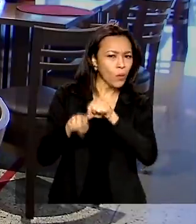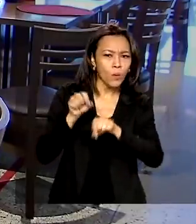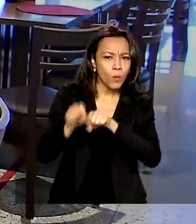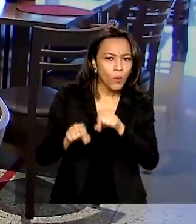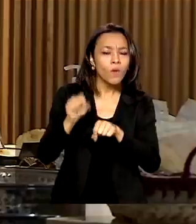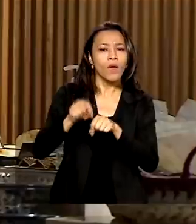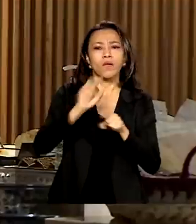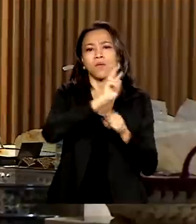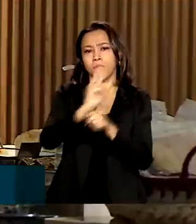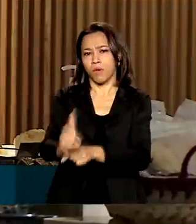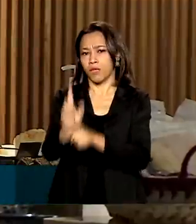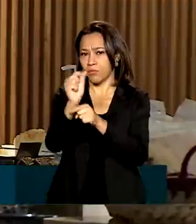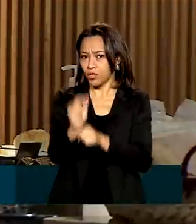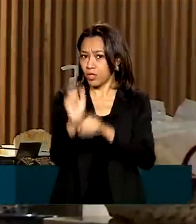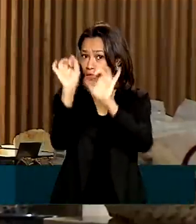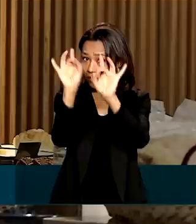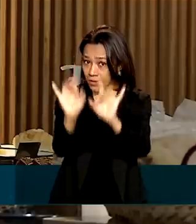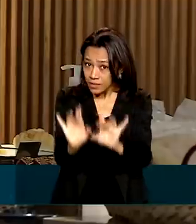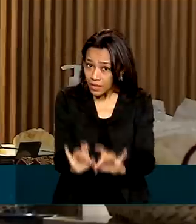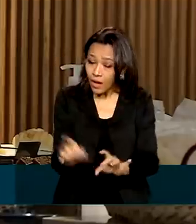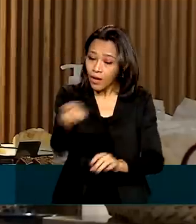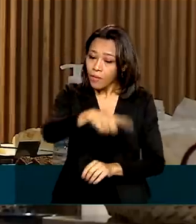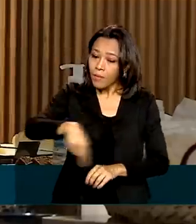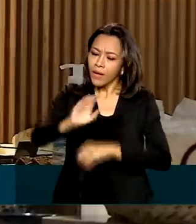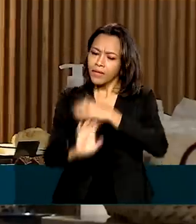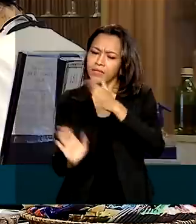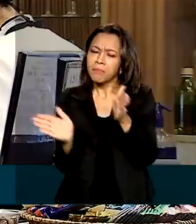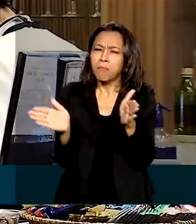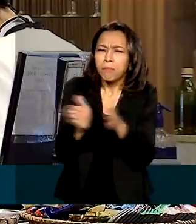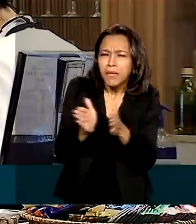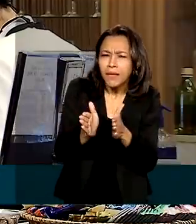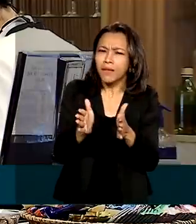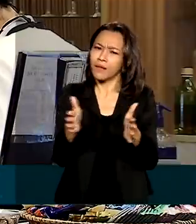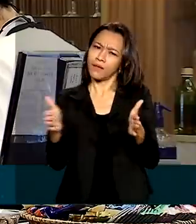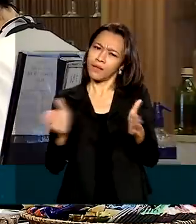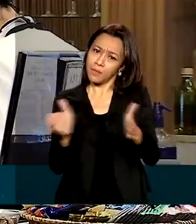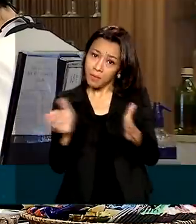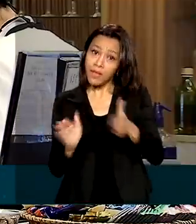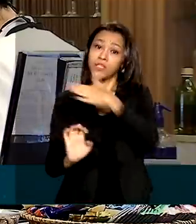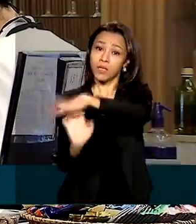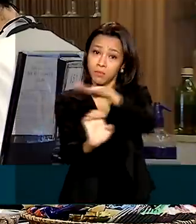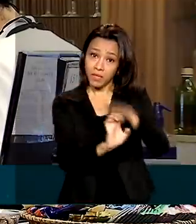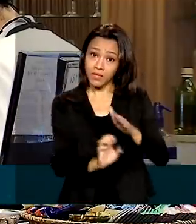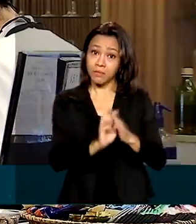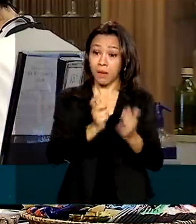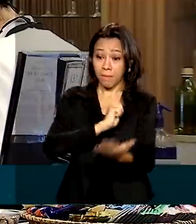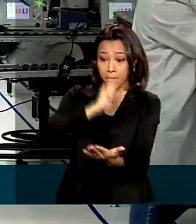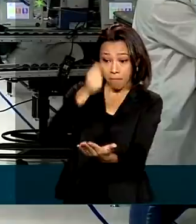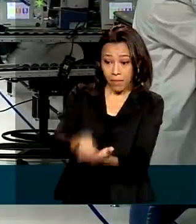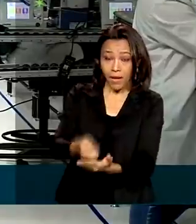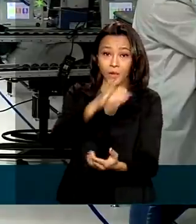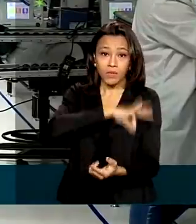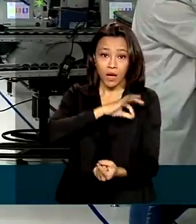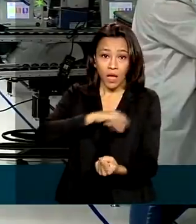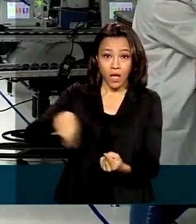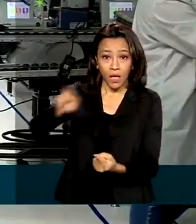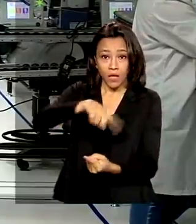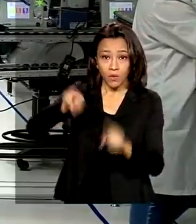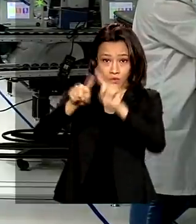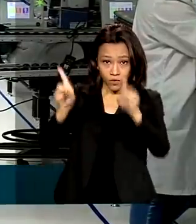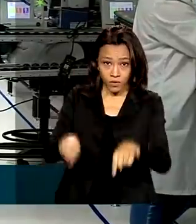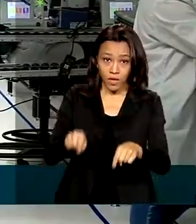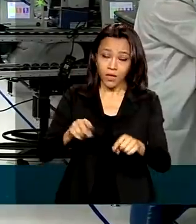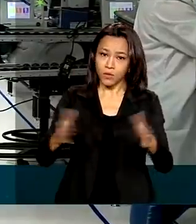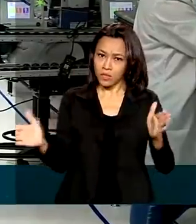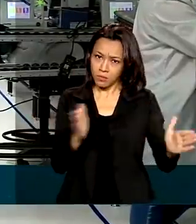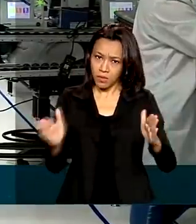linha de crédito especial para pequenas e médias empresas pagarem salários durante a pandemia. Até agora, já foram feitos